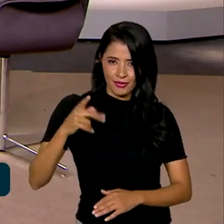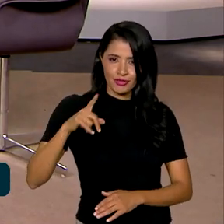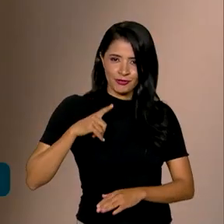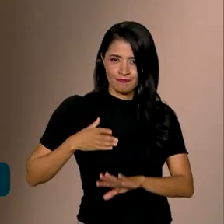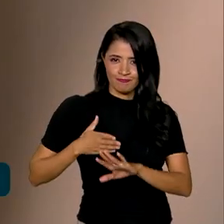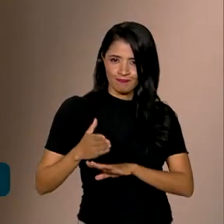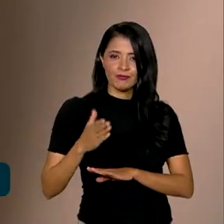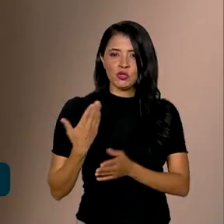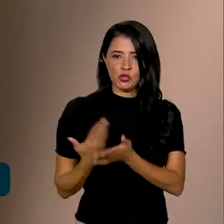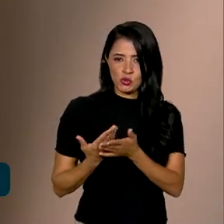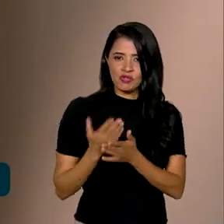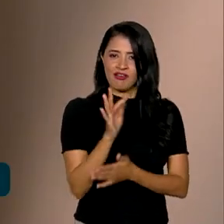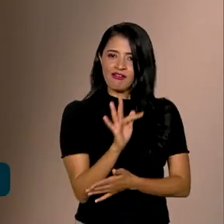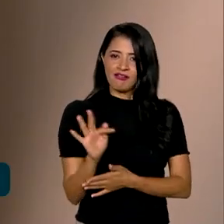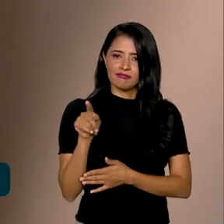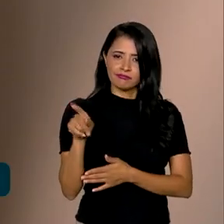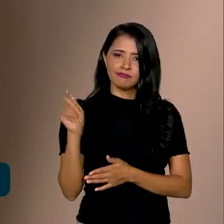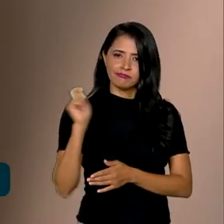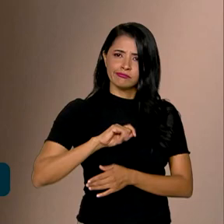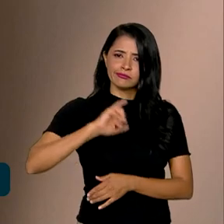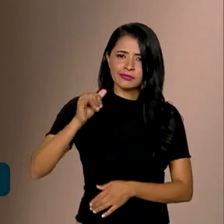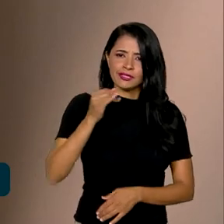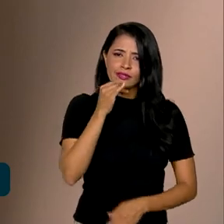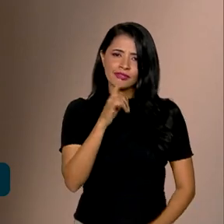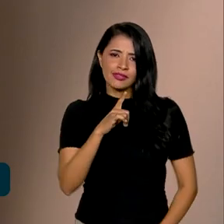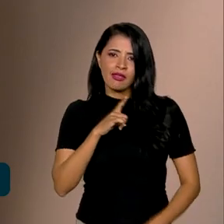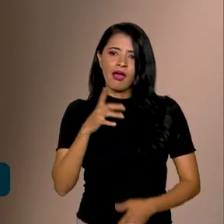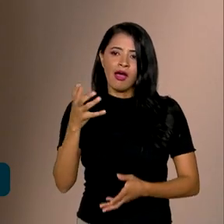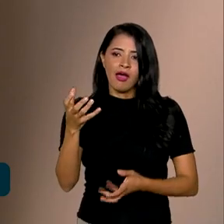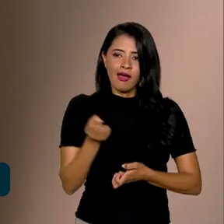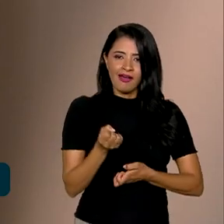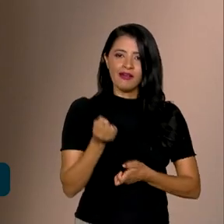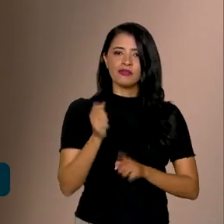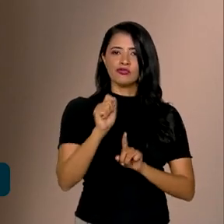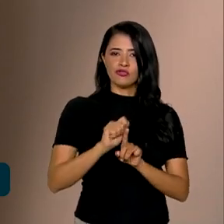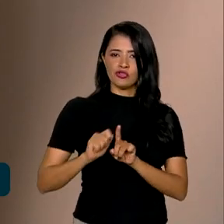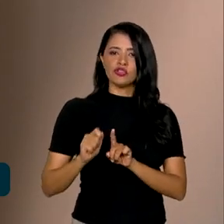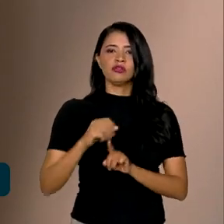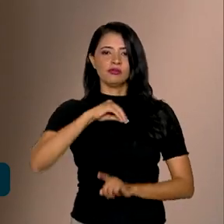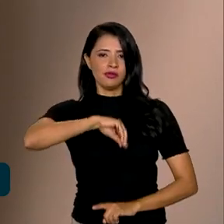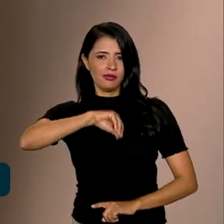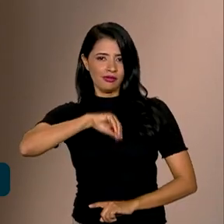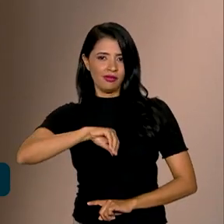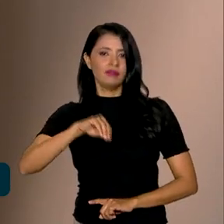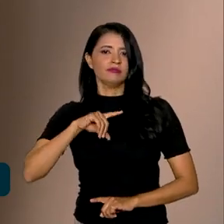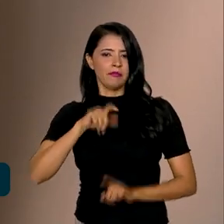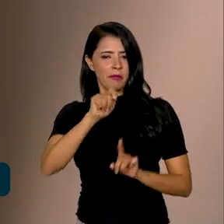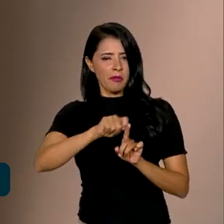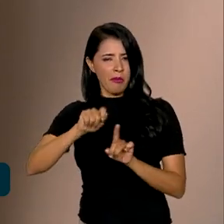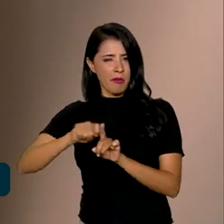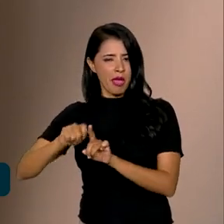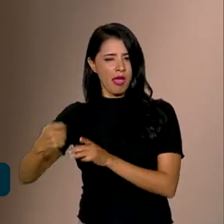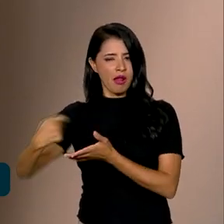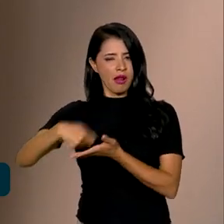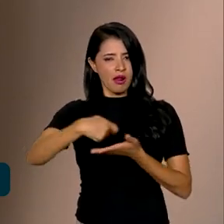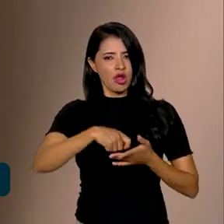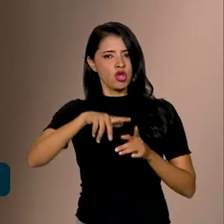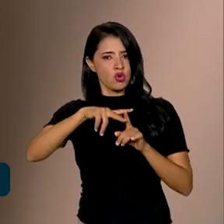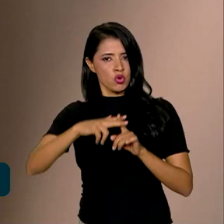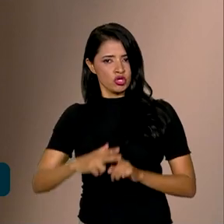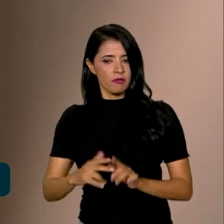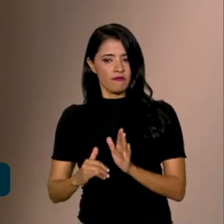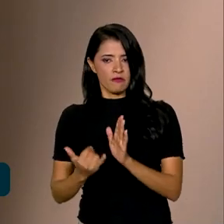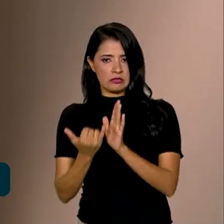cursar uma faculdade, ele tenha a oportunidade de receber uma renda, uma renda mensal corrigida pela